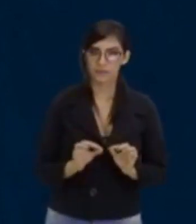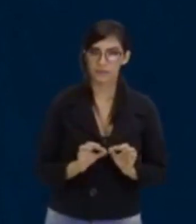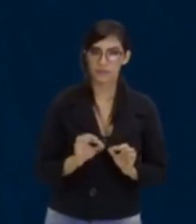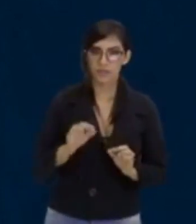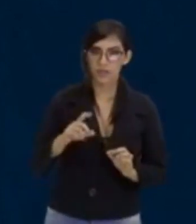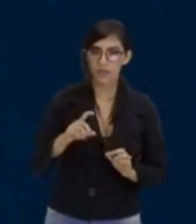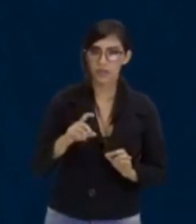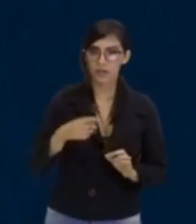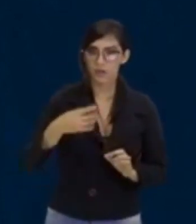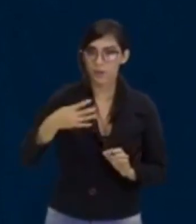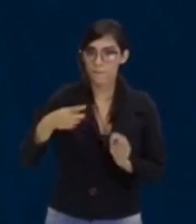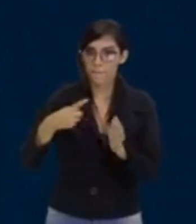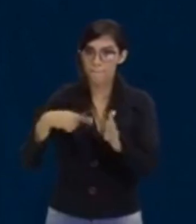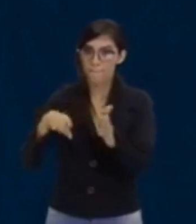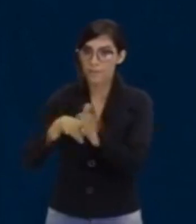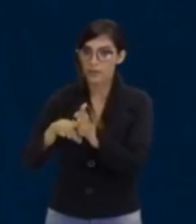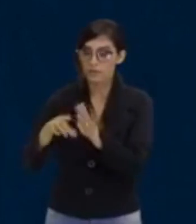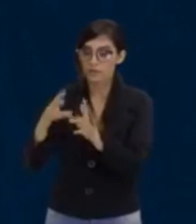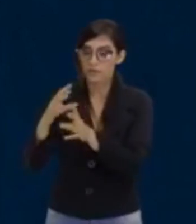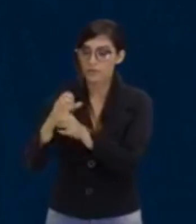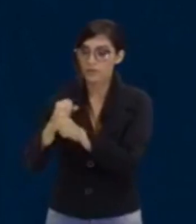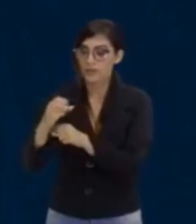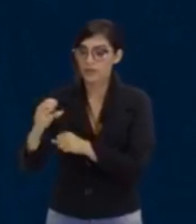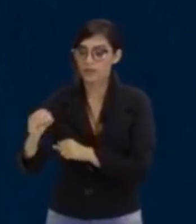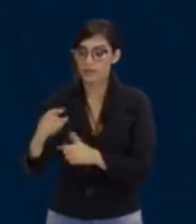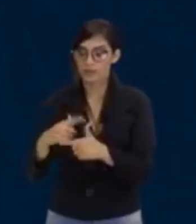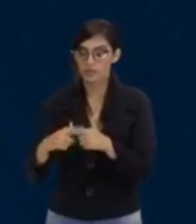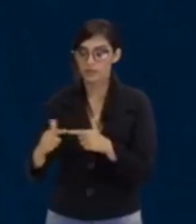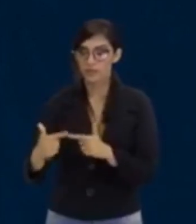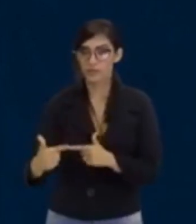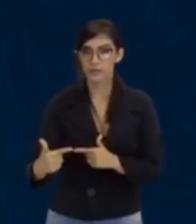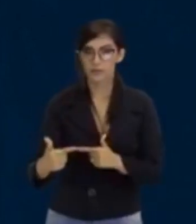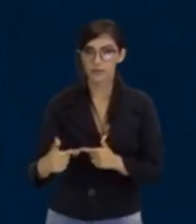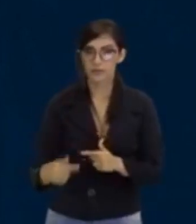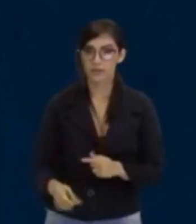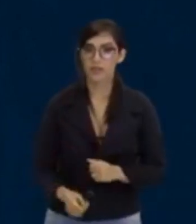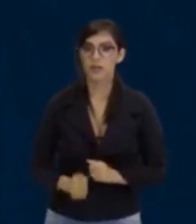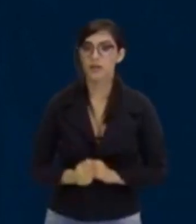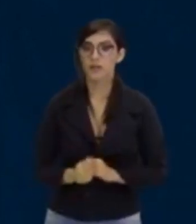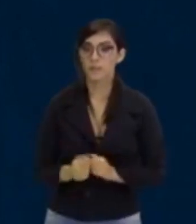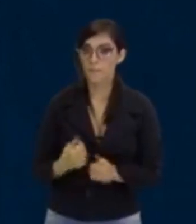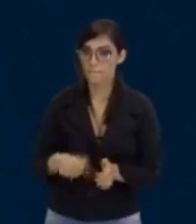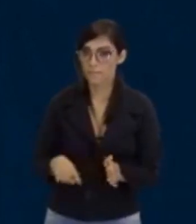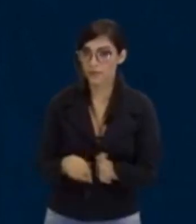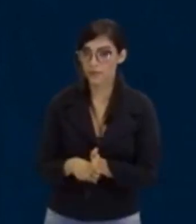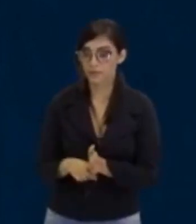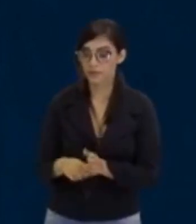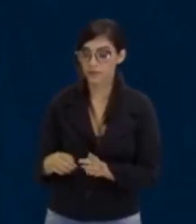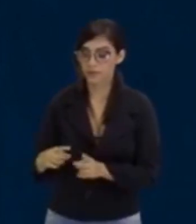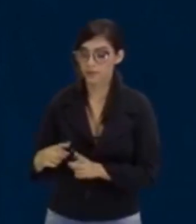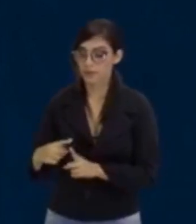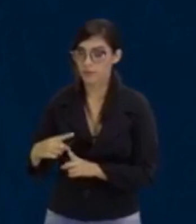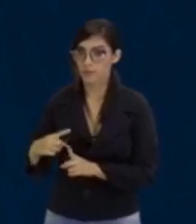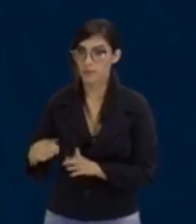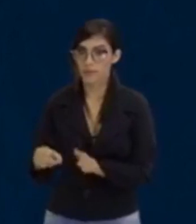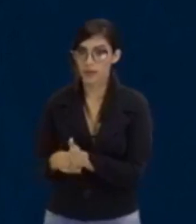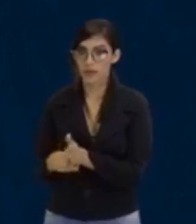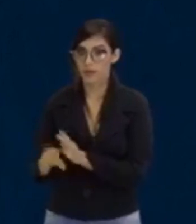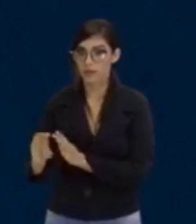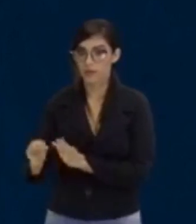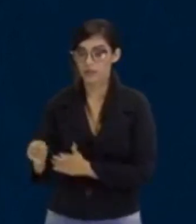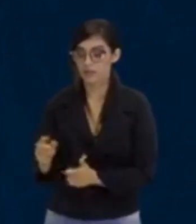mais zero sobre 2. E aqui embaixo, menos 4 menos zero